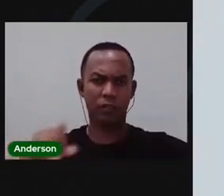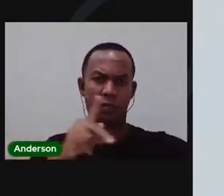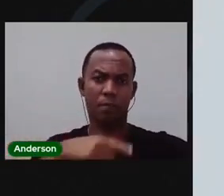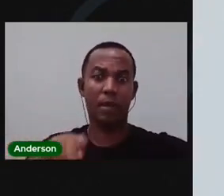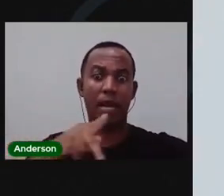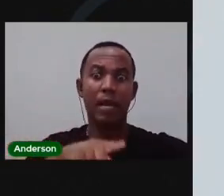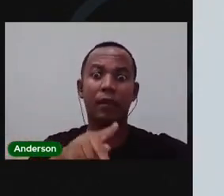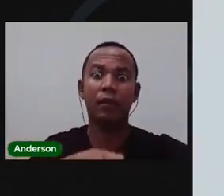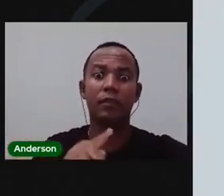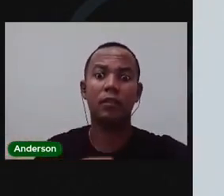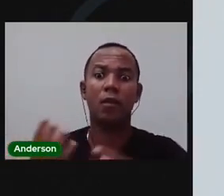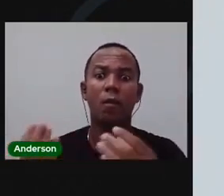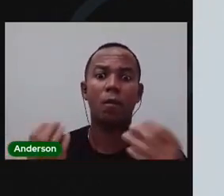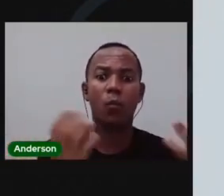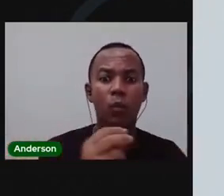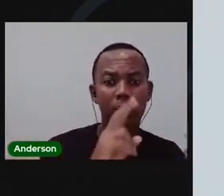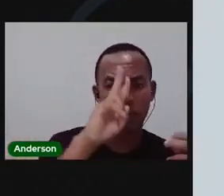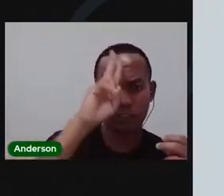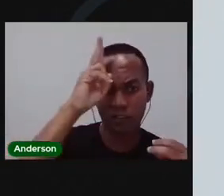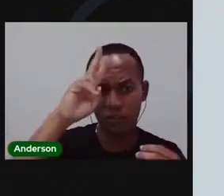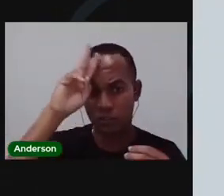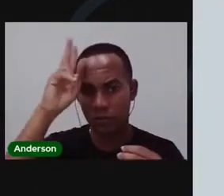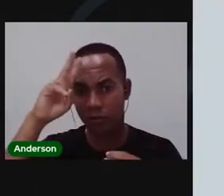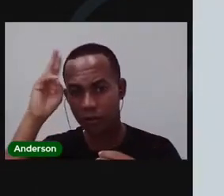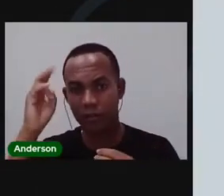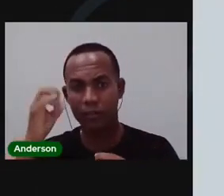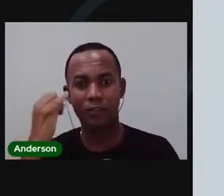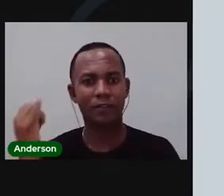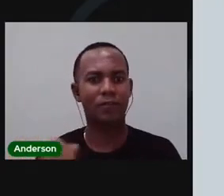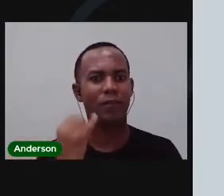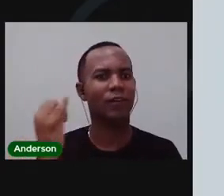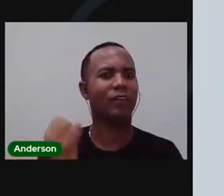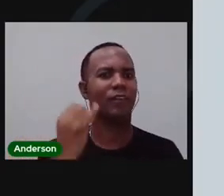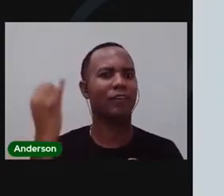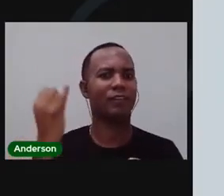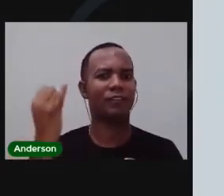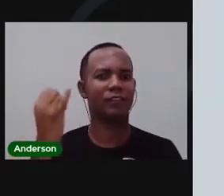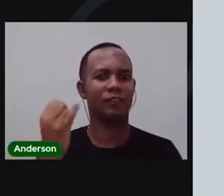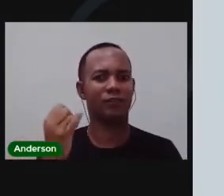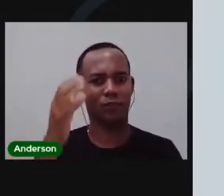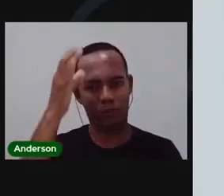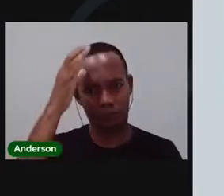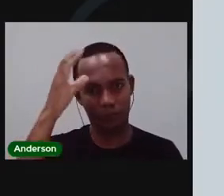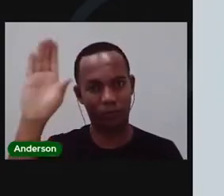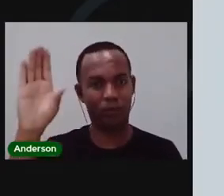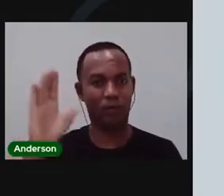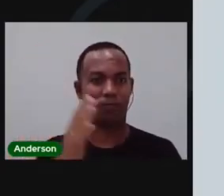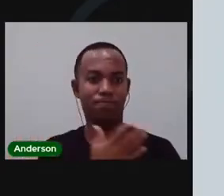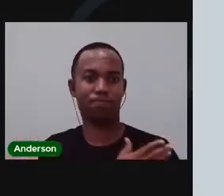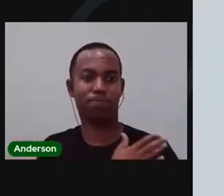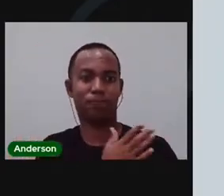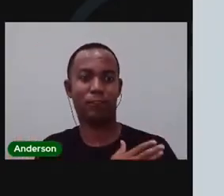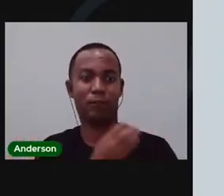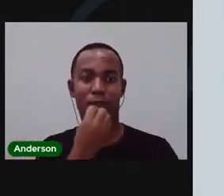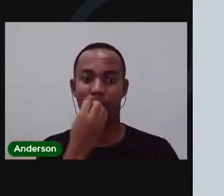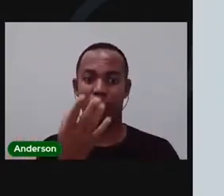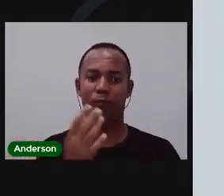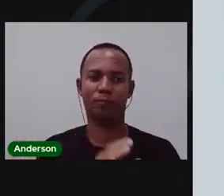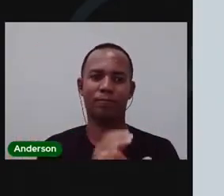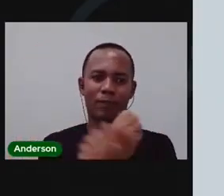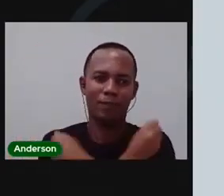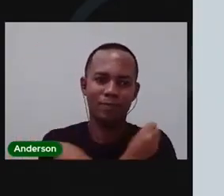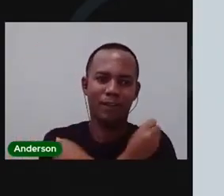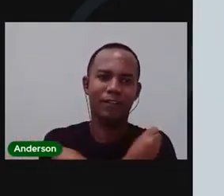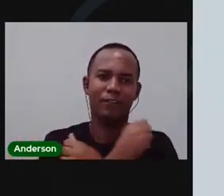repleto de histórias e detalhes, com um patrimônio cultural riquíssimo. Um abraço e até a próxima aula.